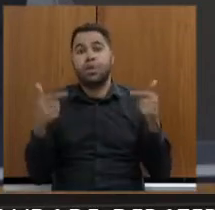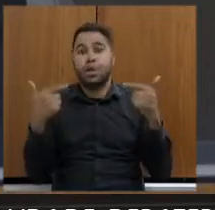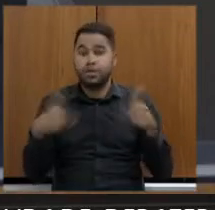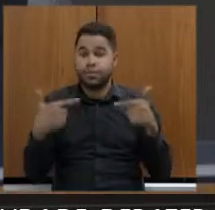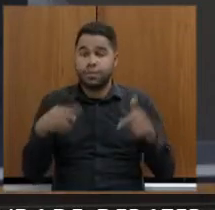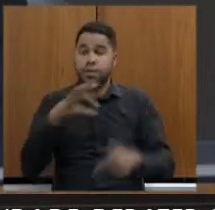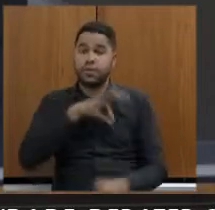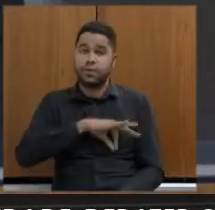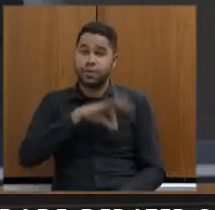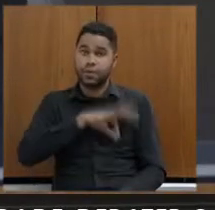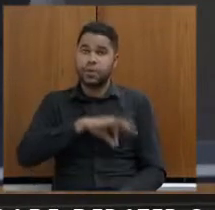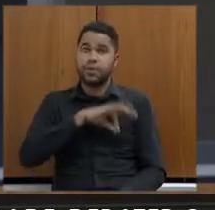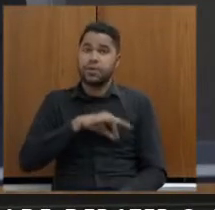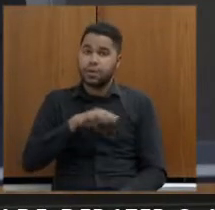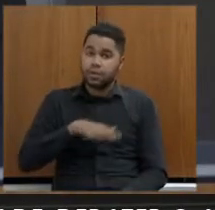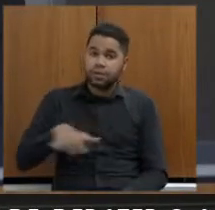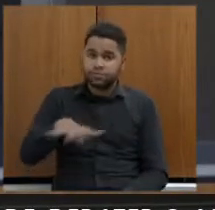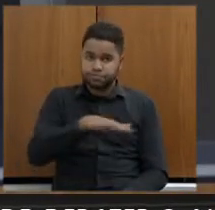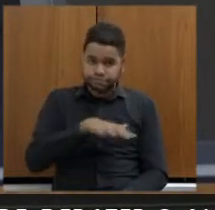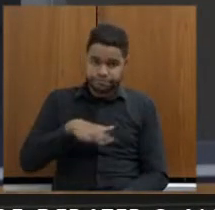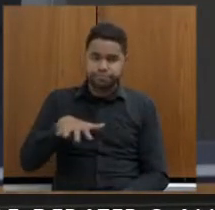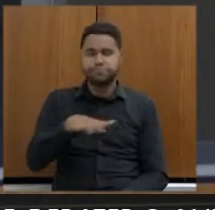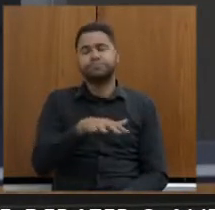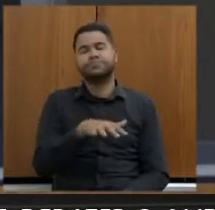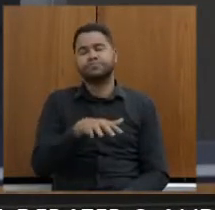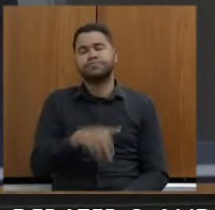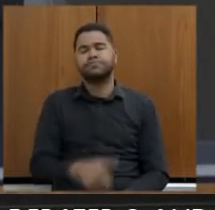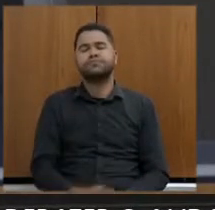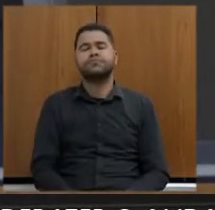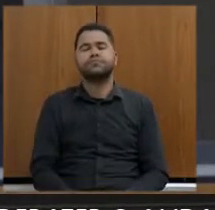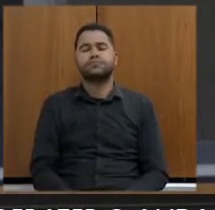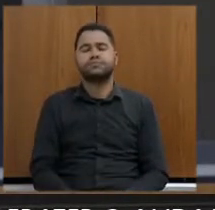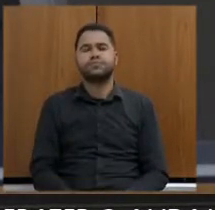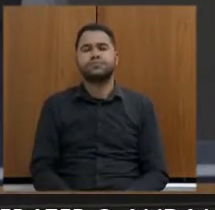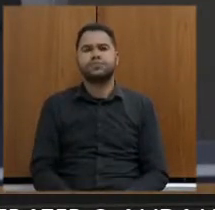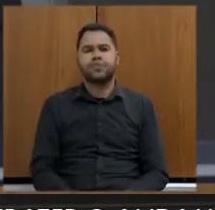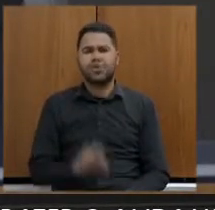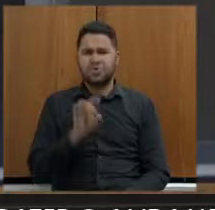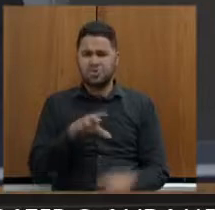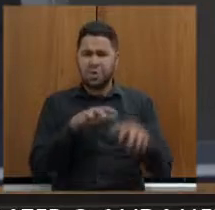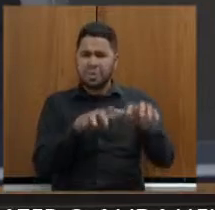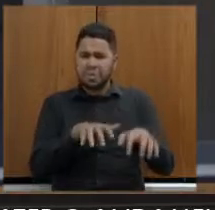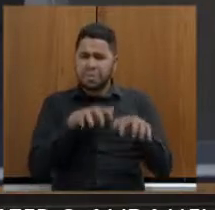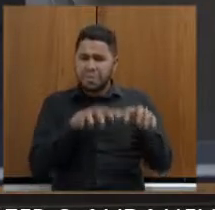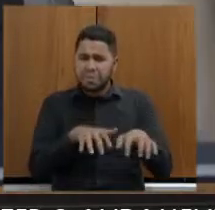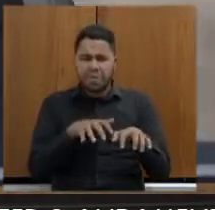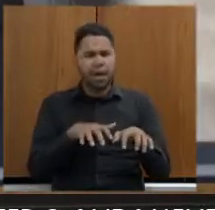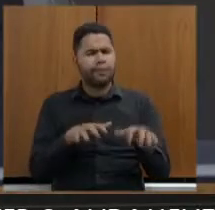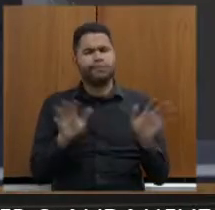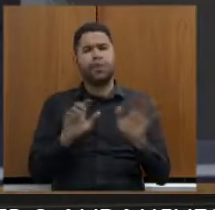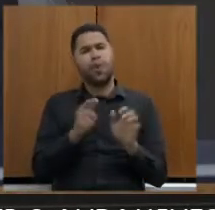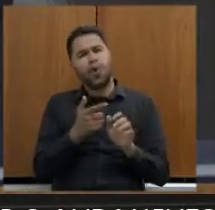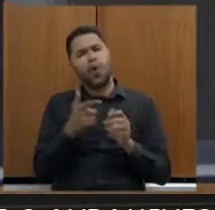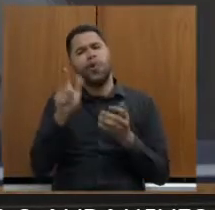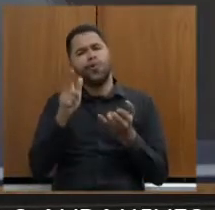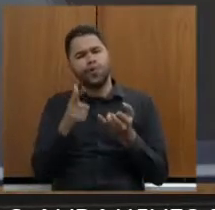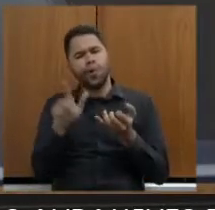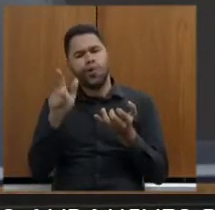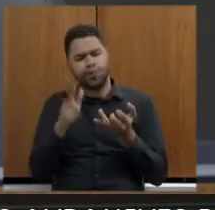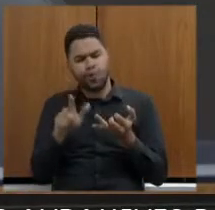renda na região atingida, que não sejam apenas dependentes da mineração. Então,